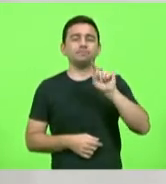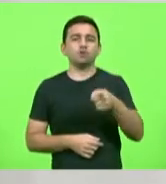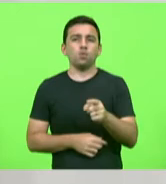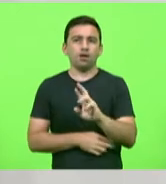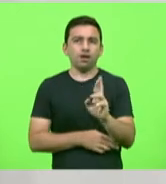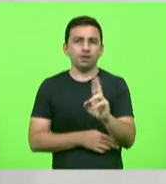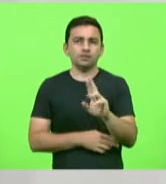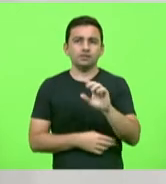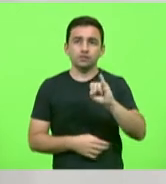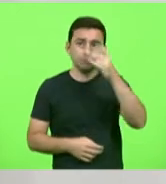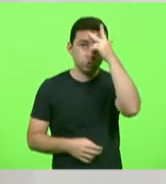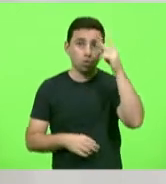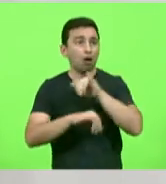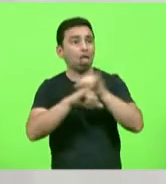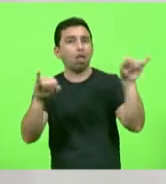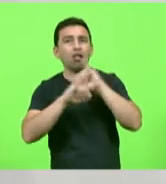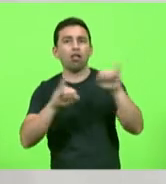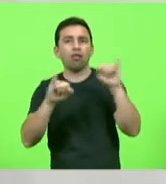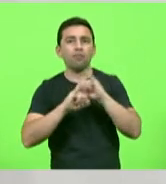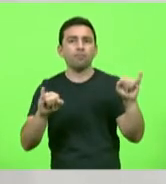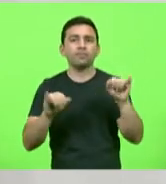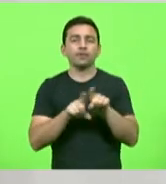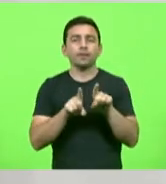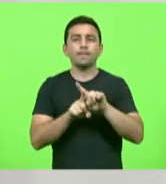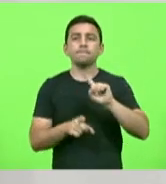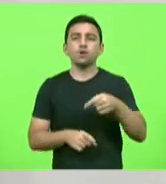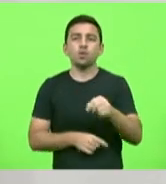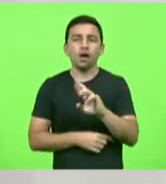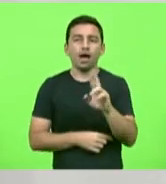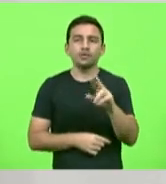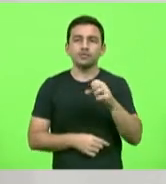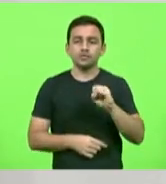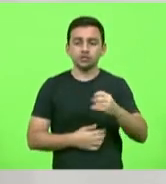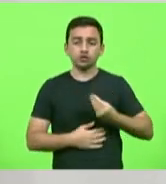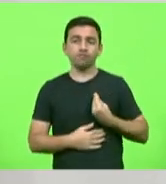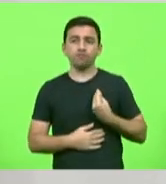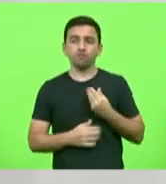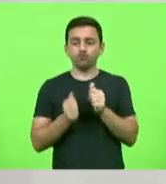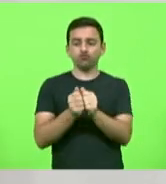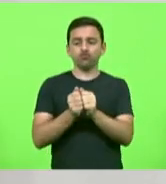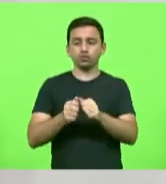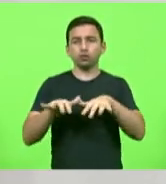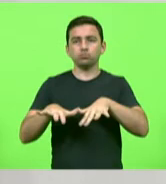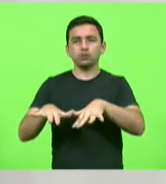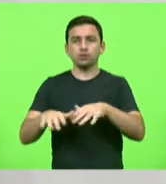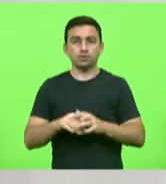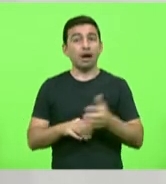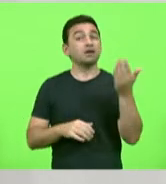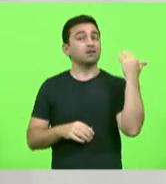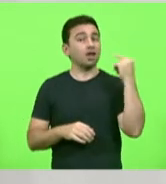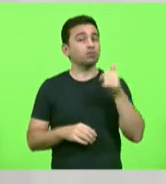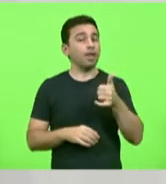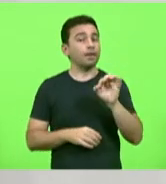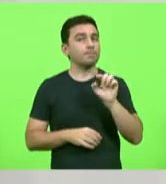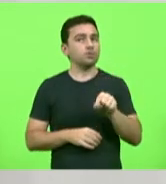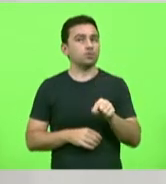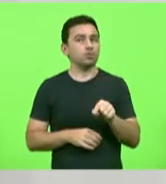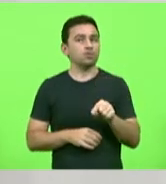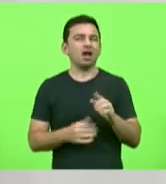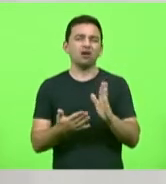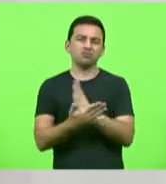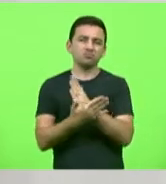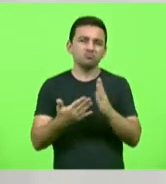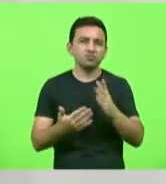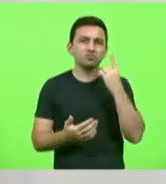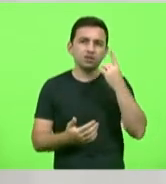e publica e mil reais para quem está participando era 10 mil para quem estava participando mas os nobres colegas